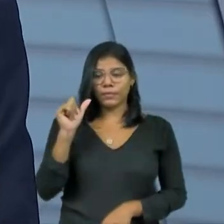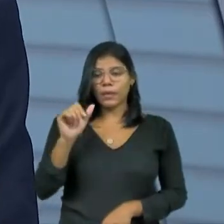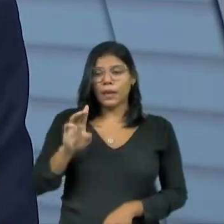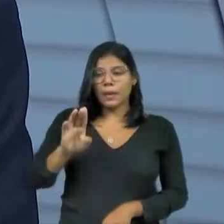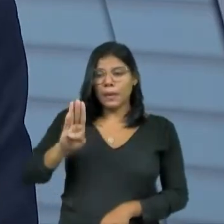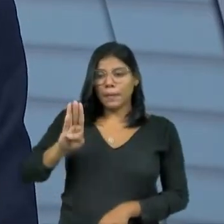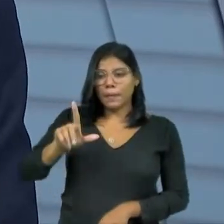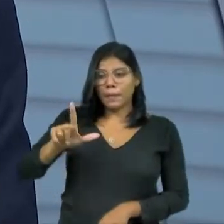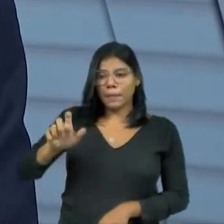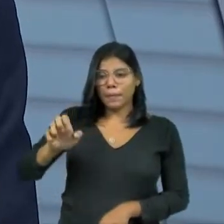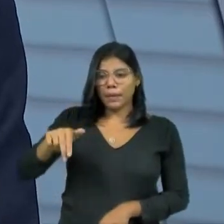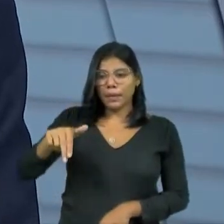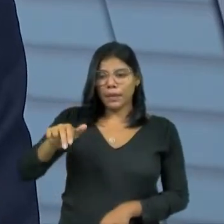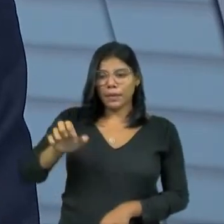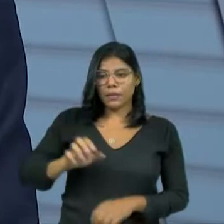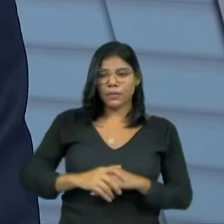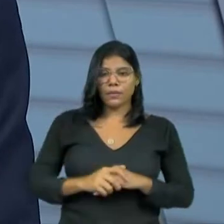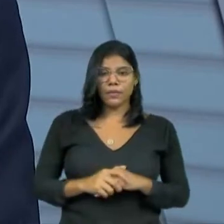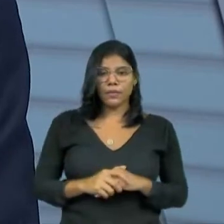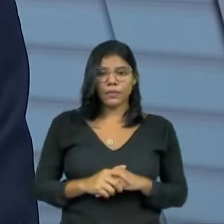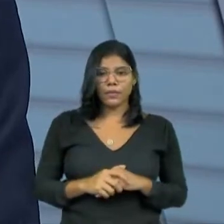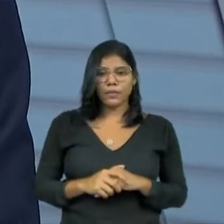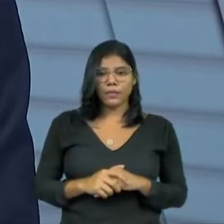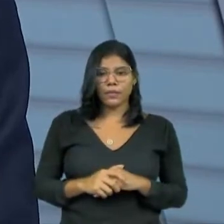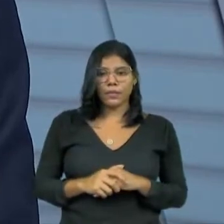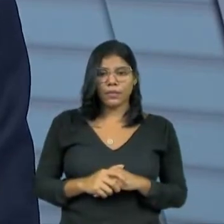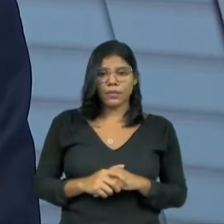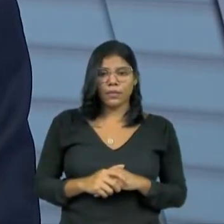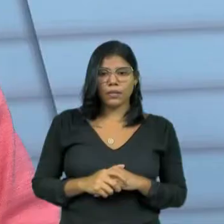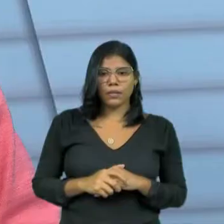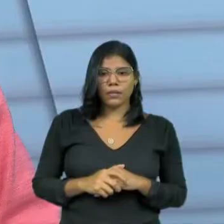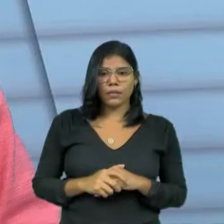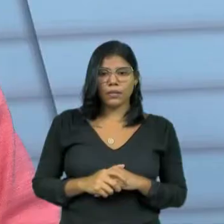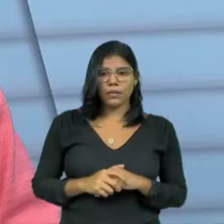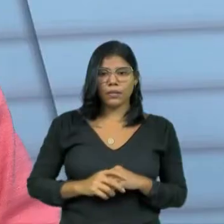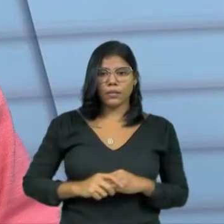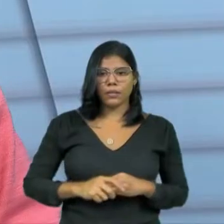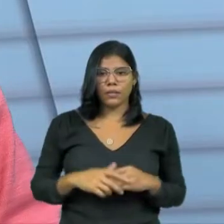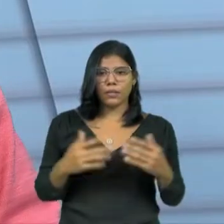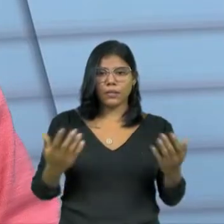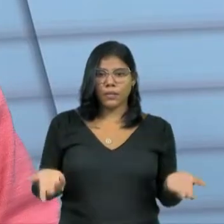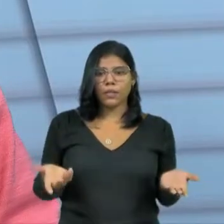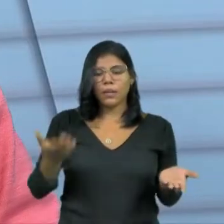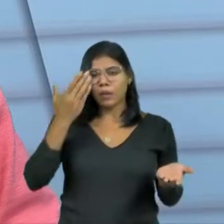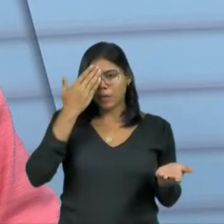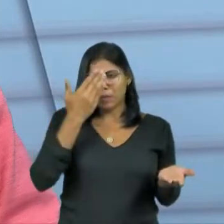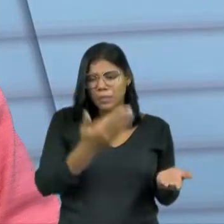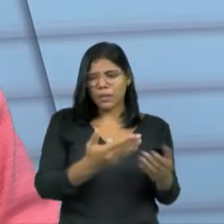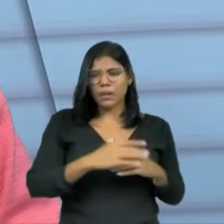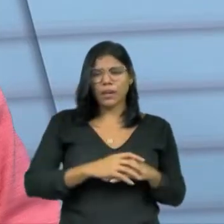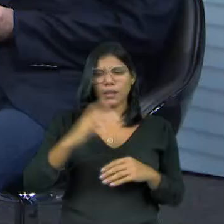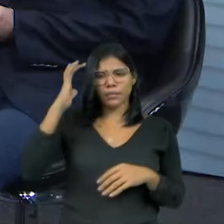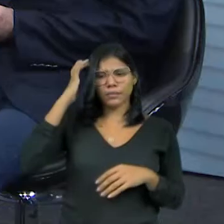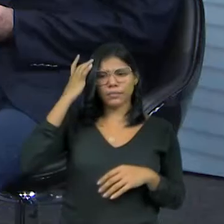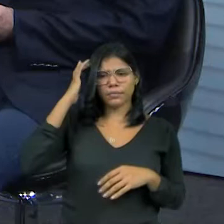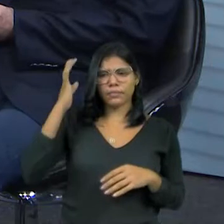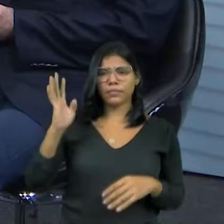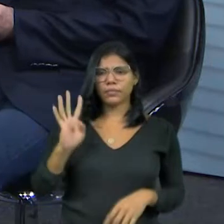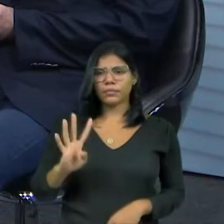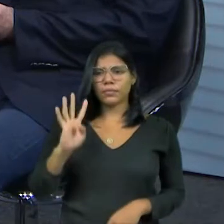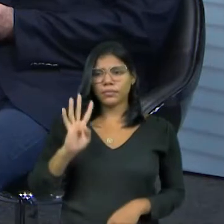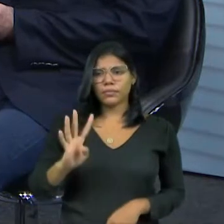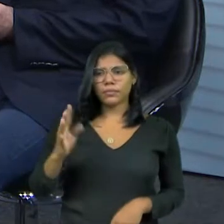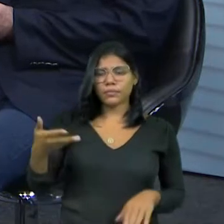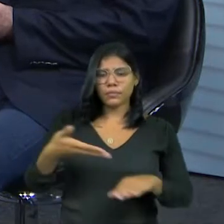Caula. Doutora Ana Carolina, mais alguma coisa? Muito obrigado. Eu acho que foi muito legal a sua